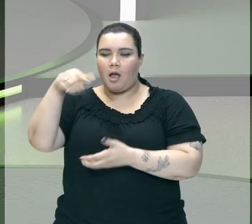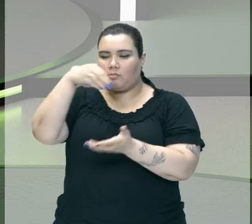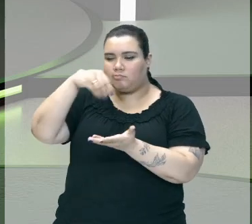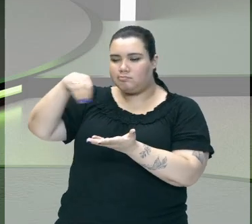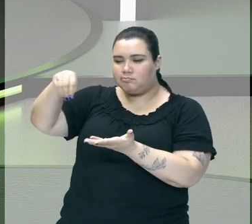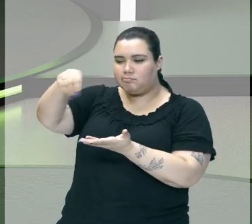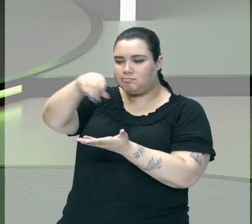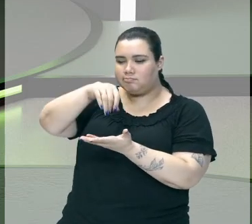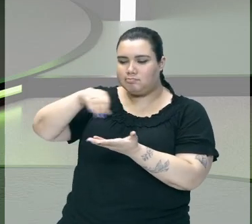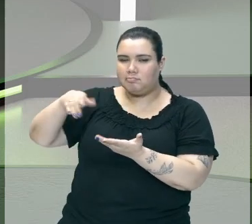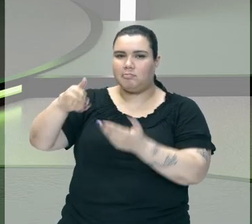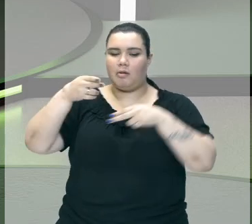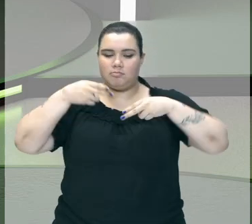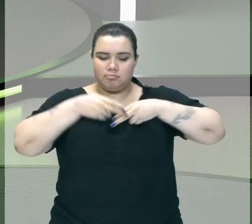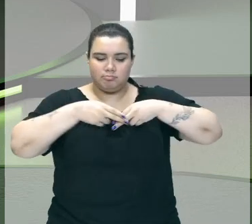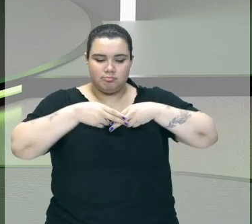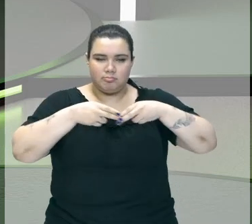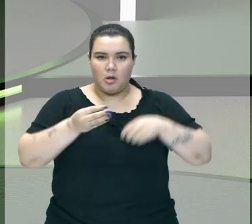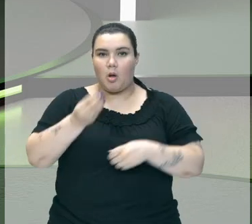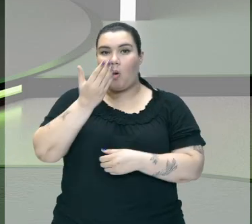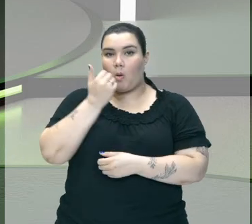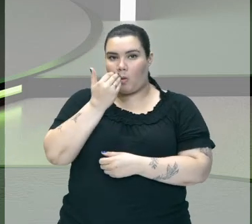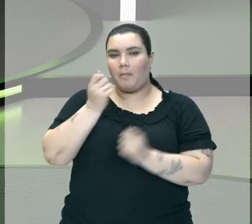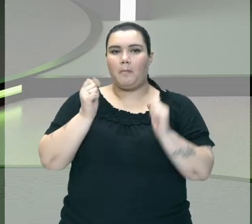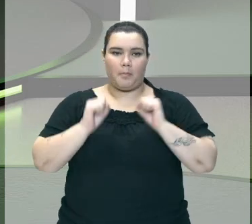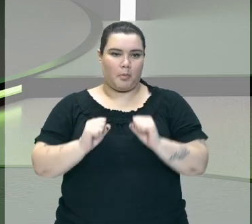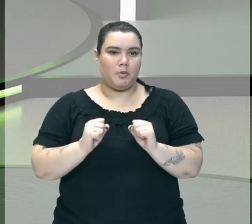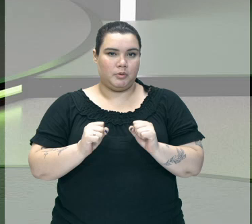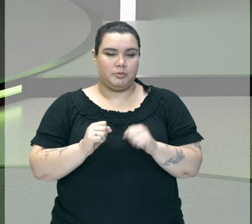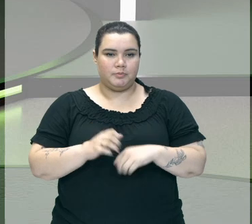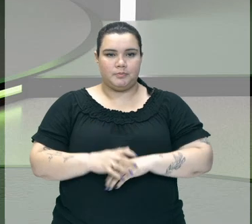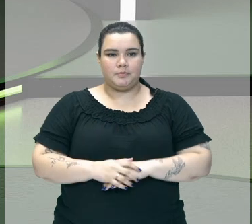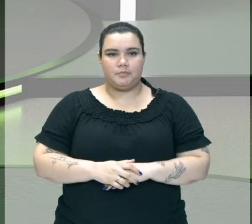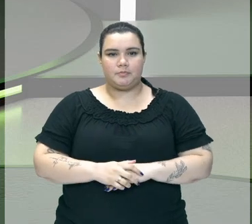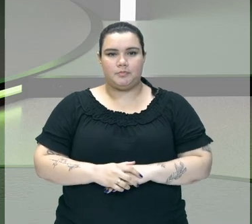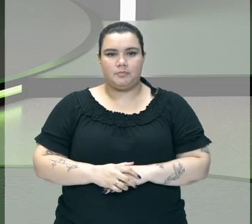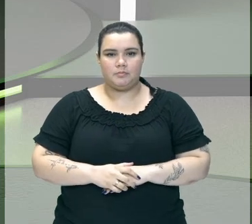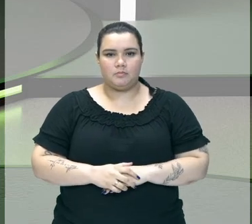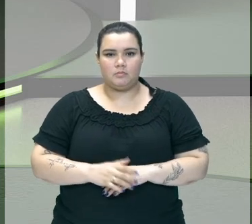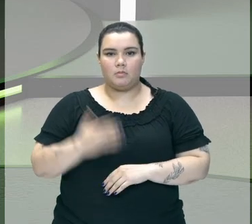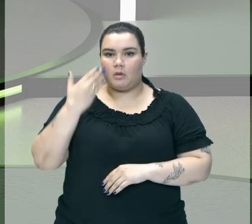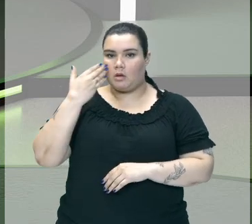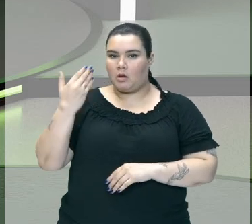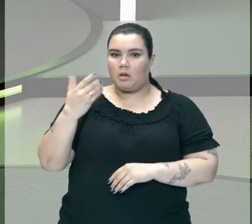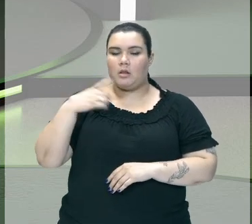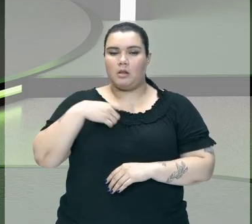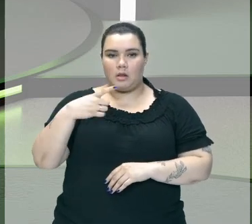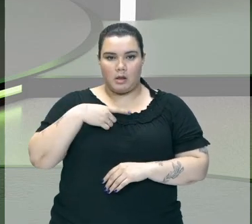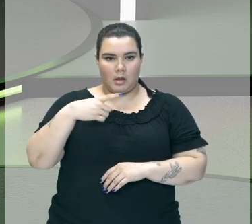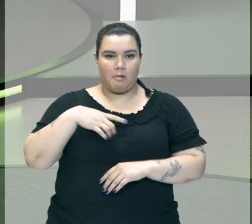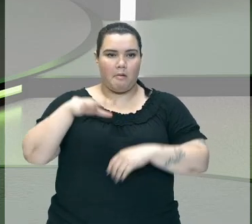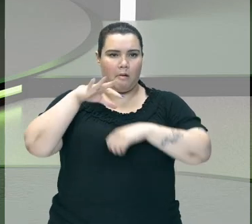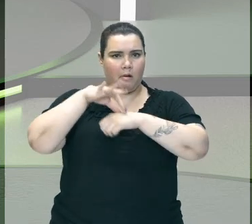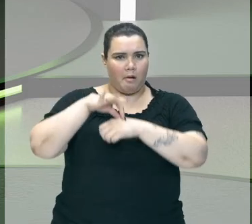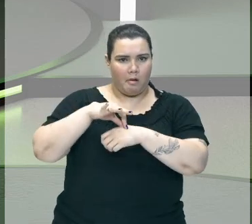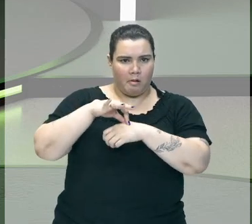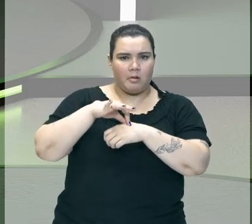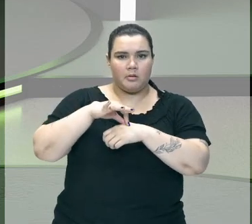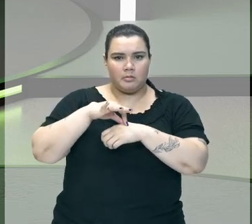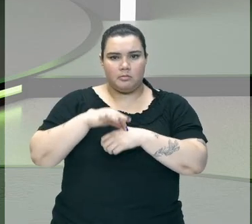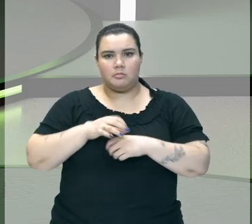Então o que nós temos aí Nós temos, claro, carnes Que nós podemos comer